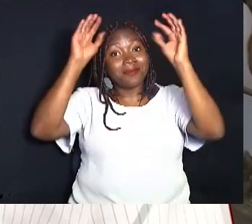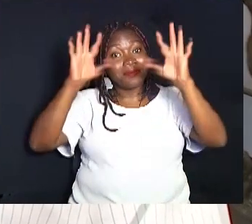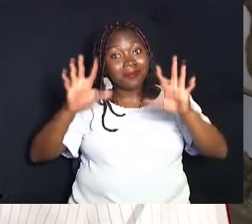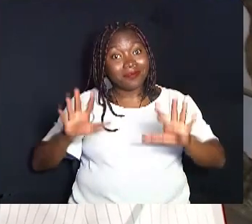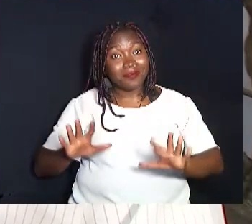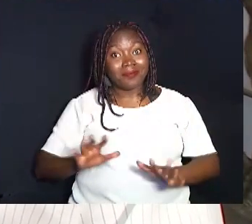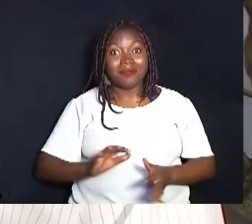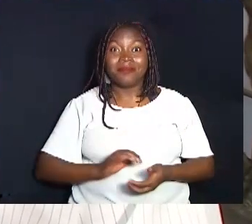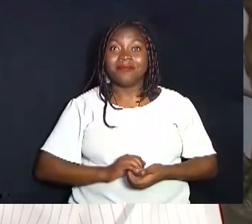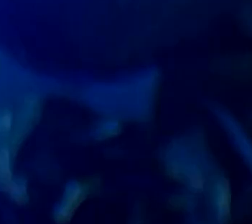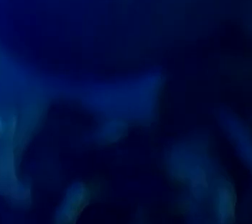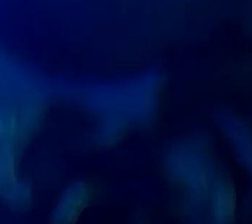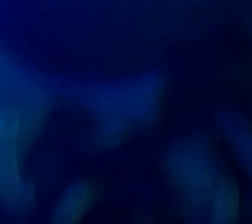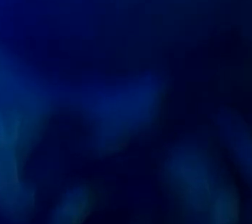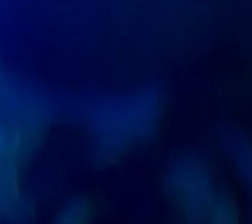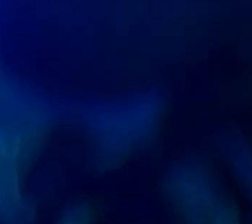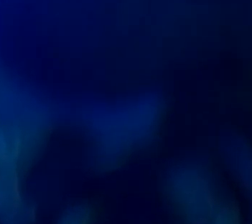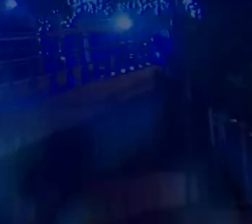e abençoado Natal.